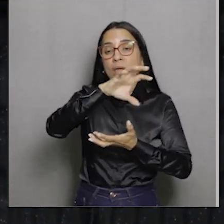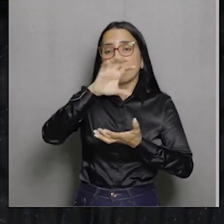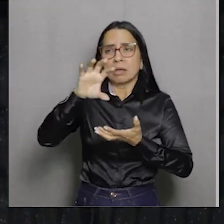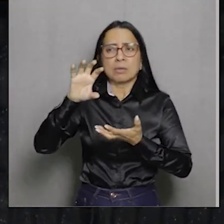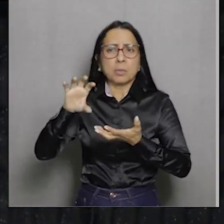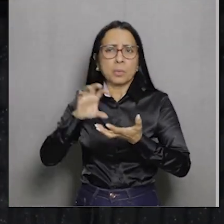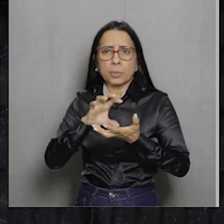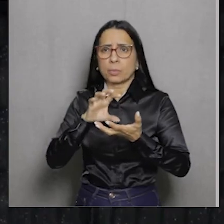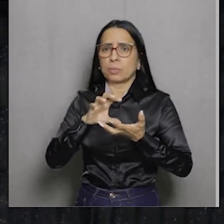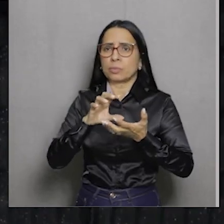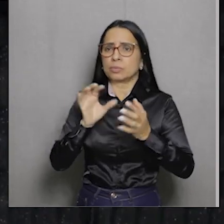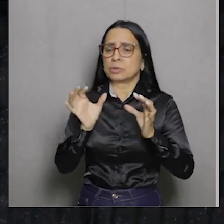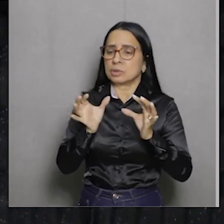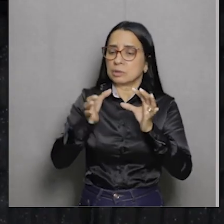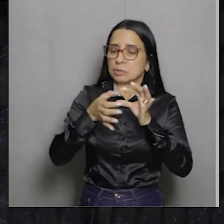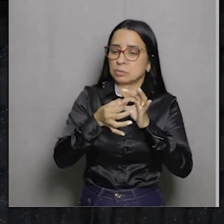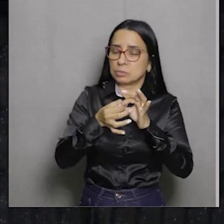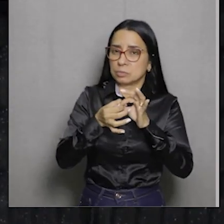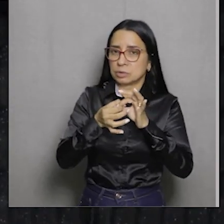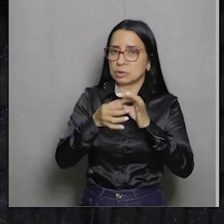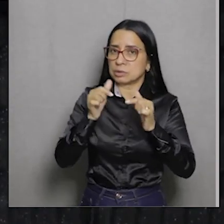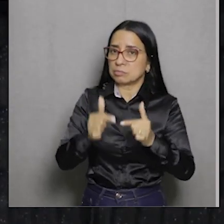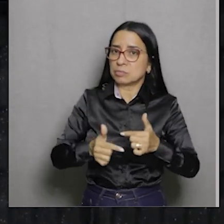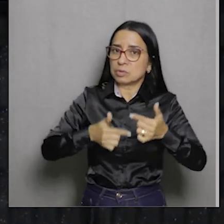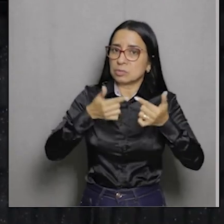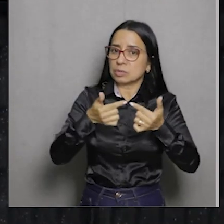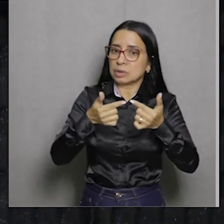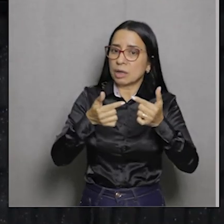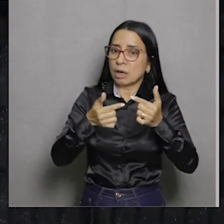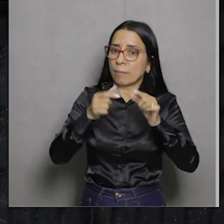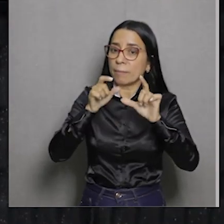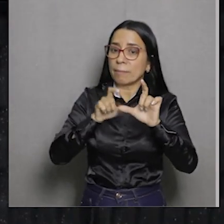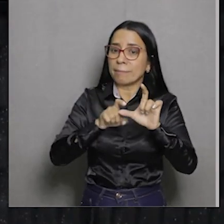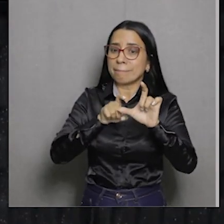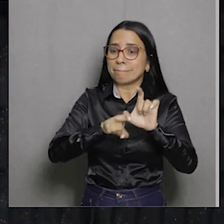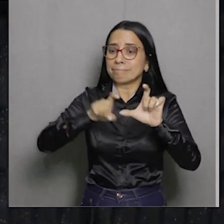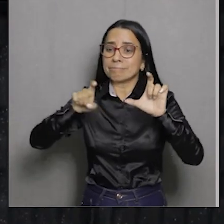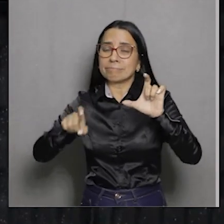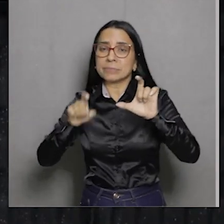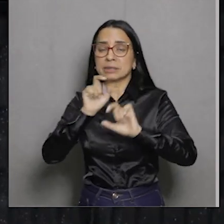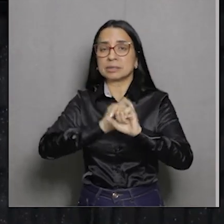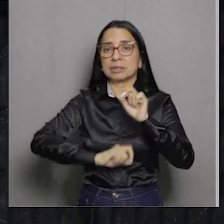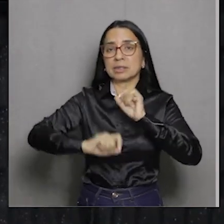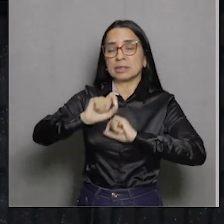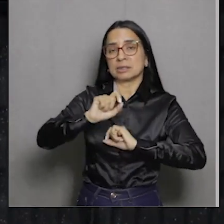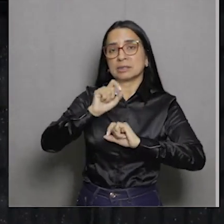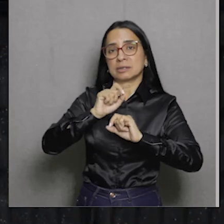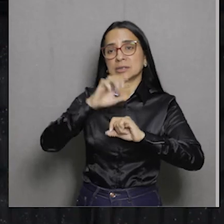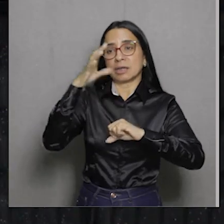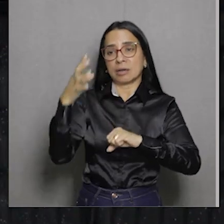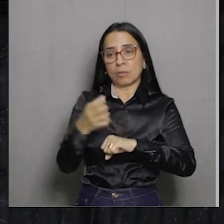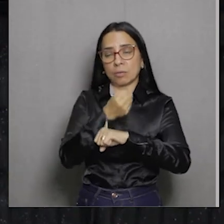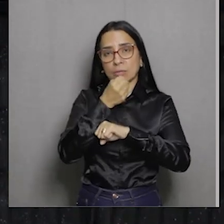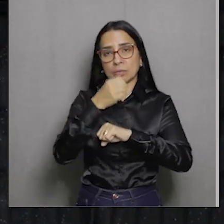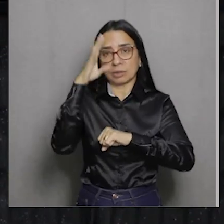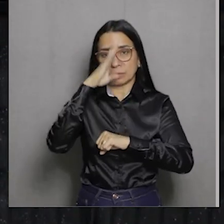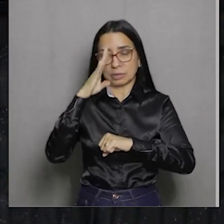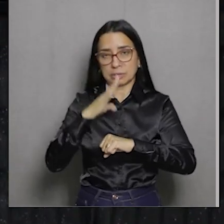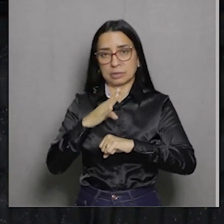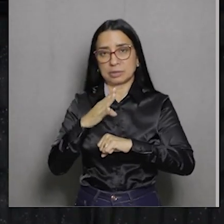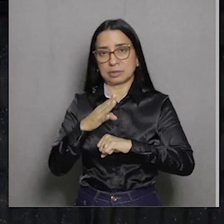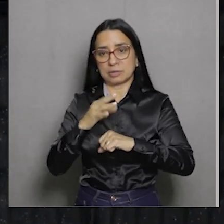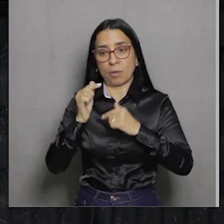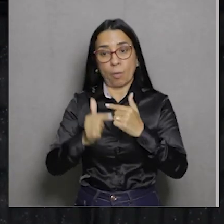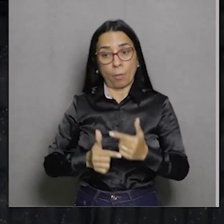de uma forma unida, pela independência da Colônia brasileira. Ou seja, foi uma luta, como diria o historiador Bóris Fausto,